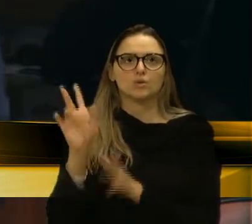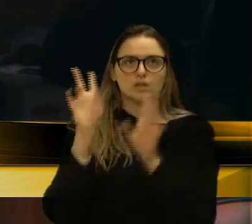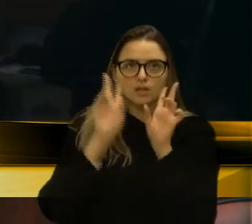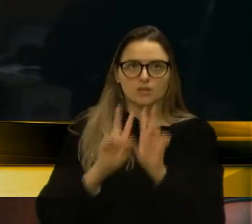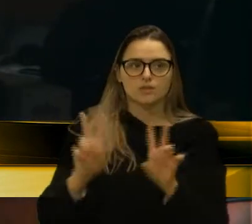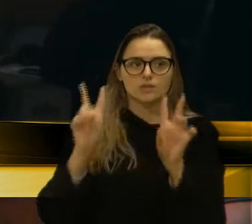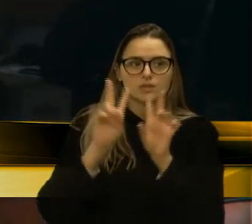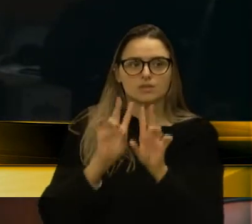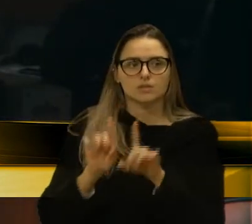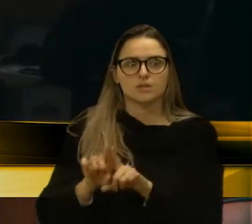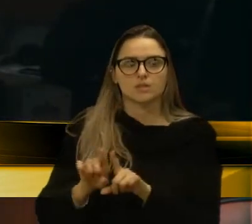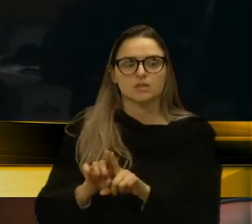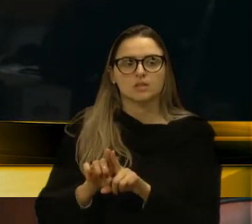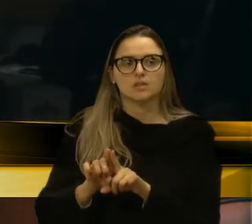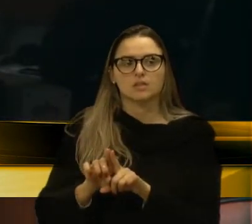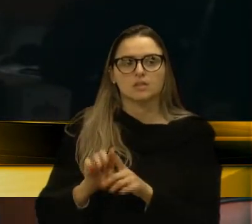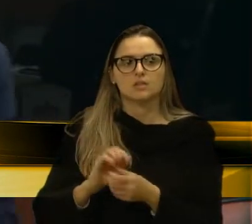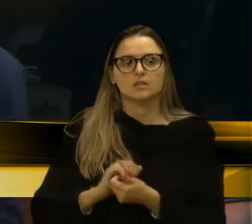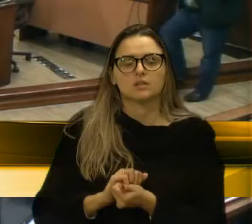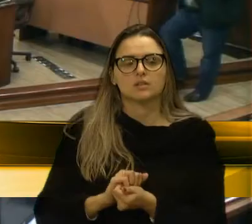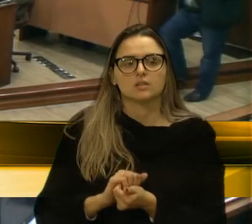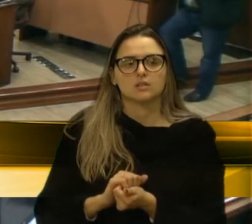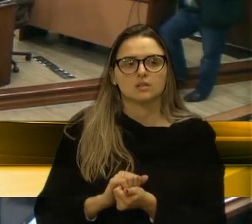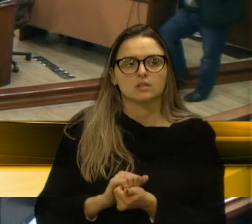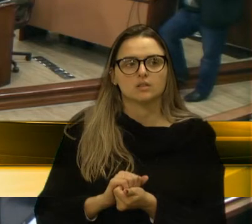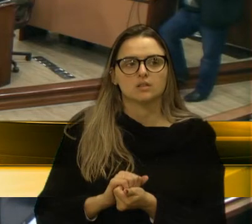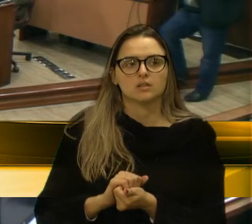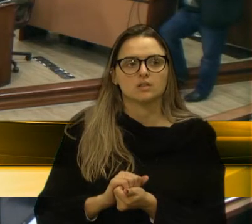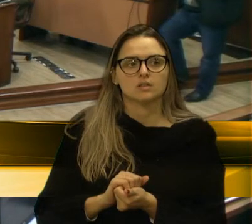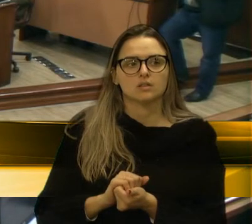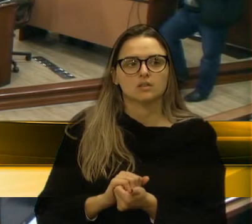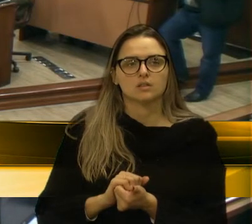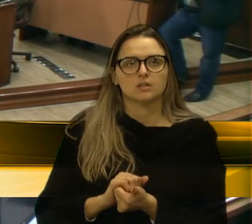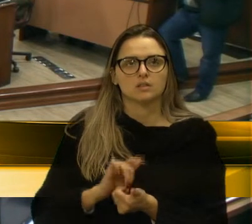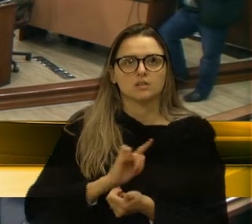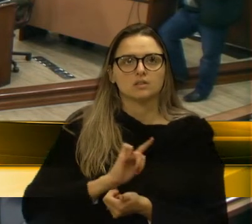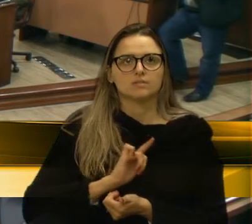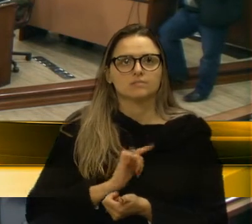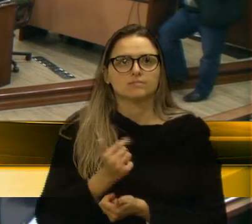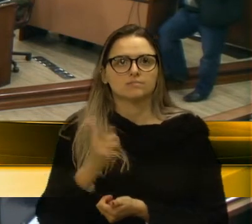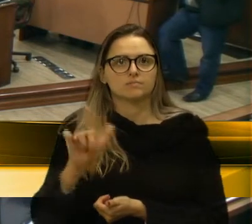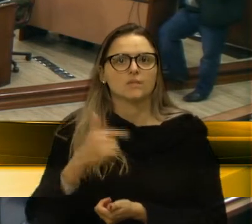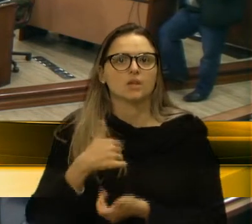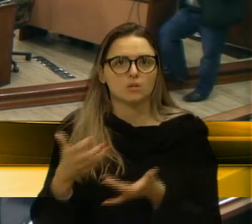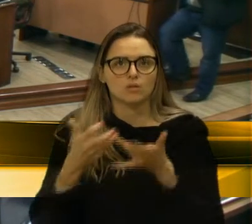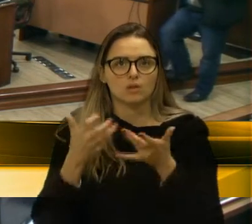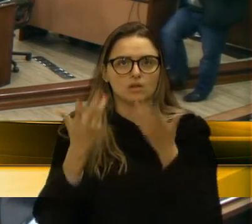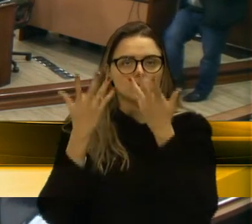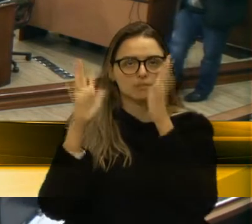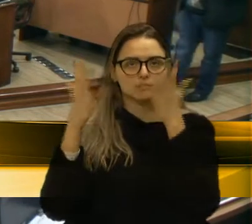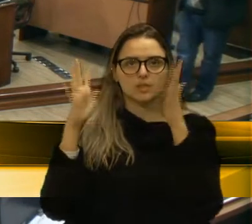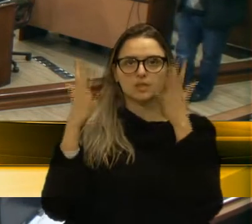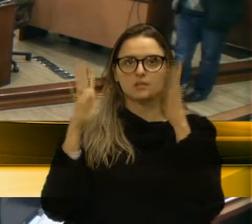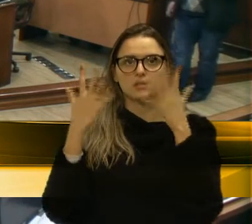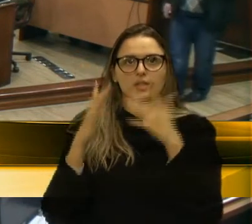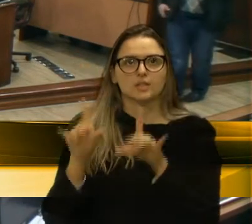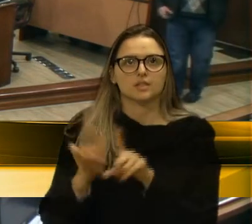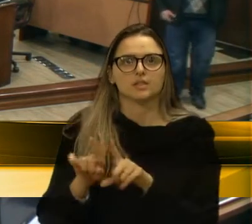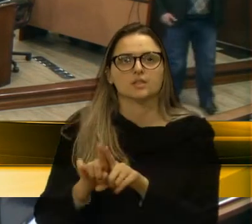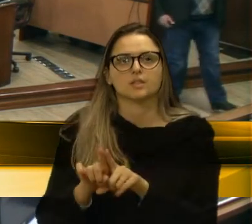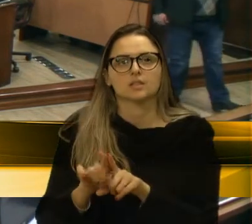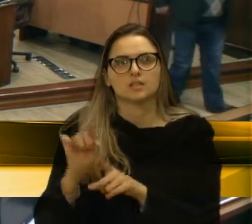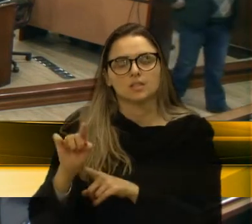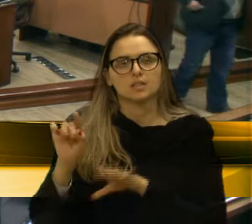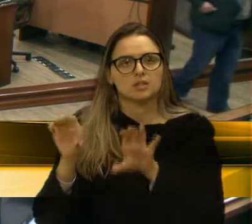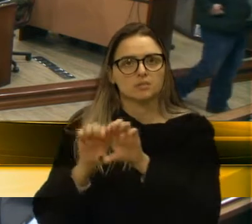diálogo com comunidade surda. Vereador Filza. Obrigado, vereador Rodrigo Beltrão. Mais uma vez, parabenizar a V. Exª por essa propositura.